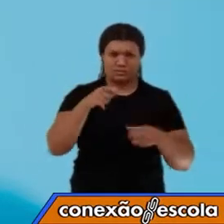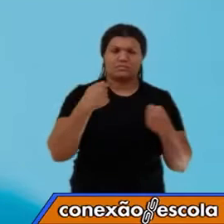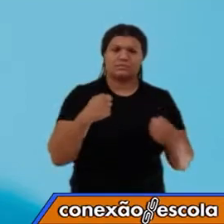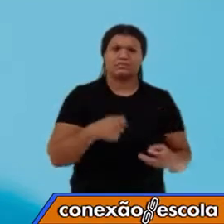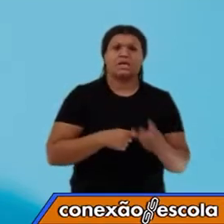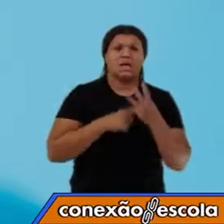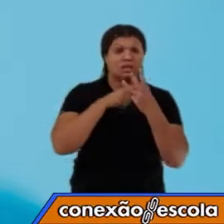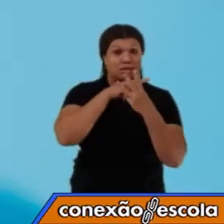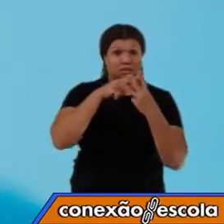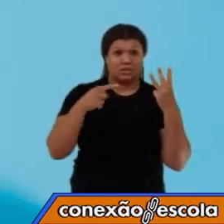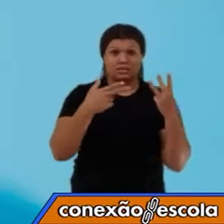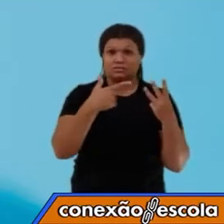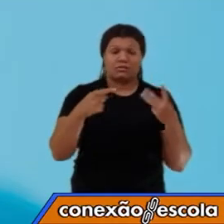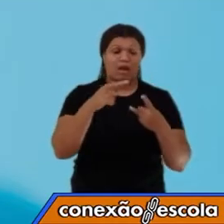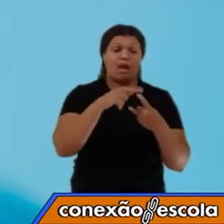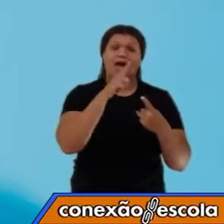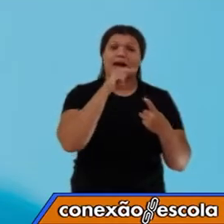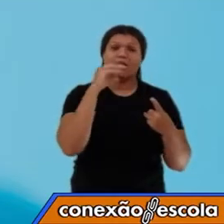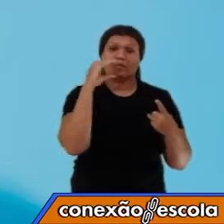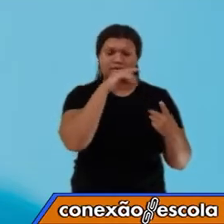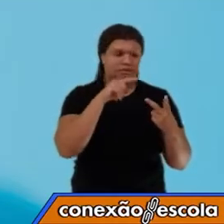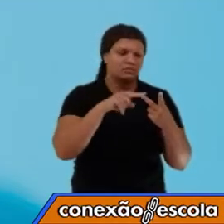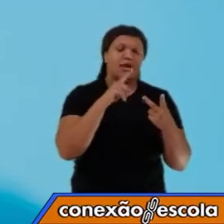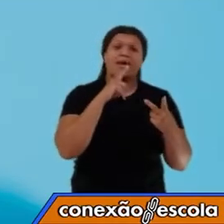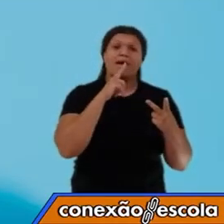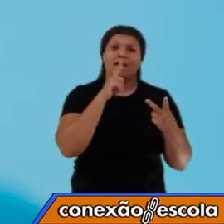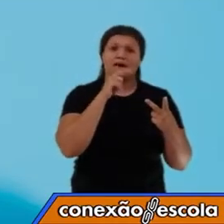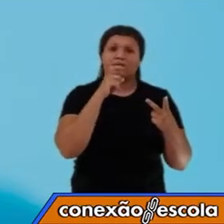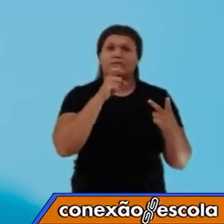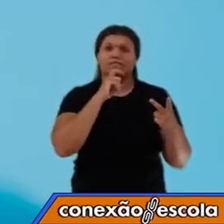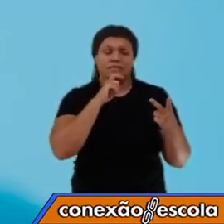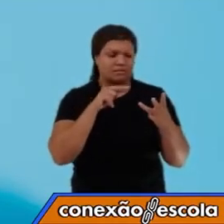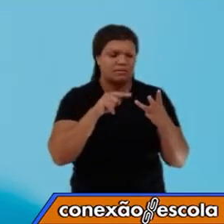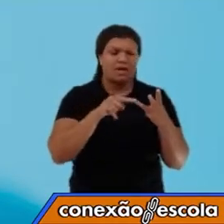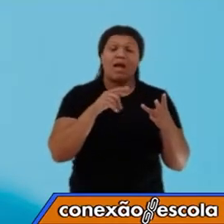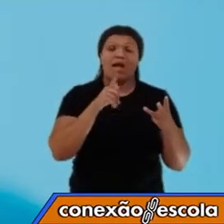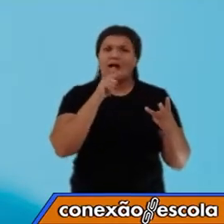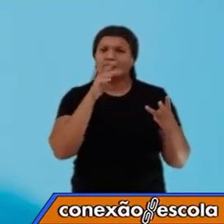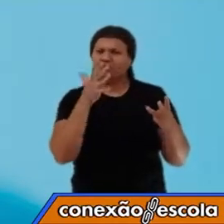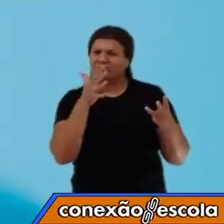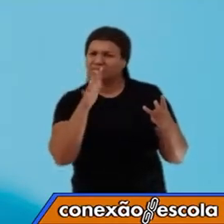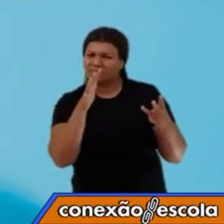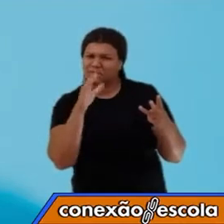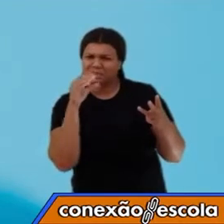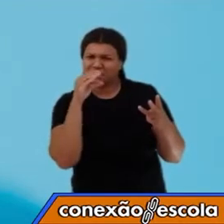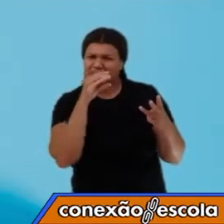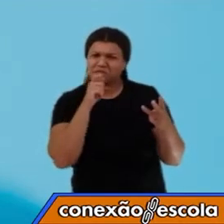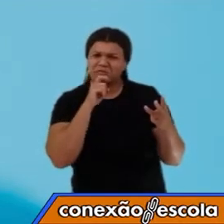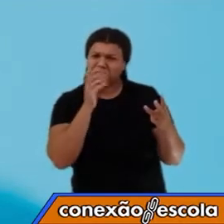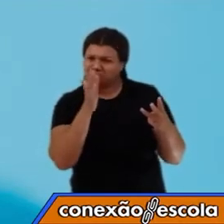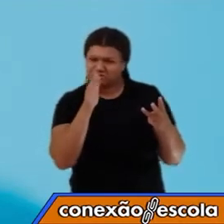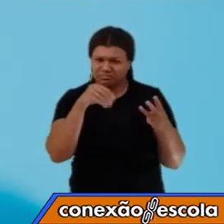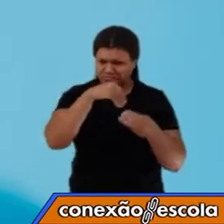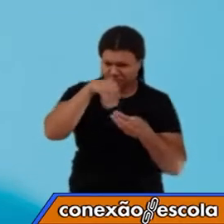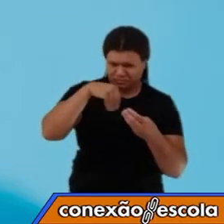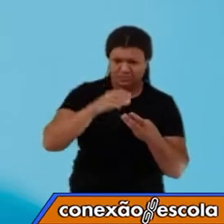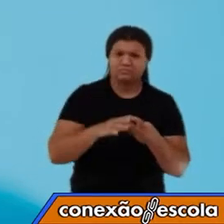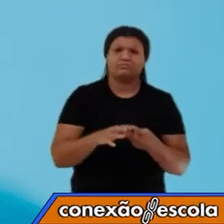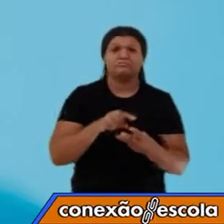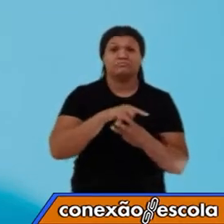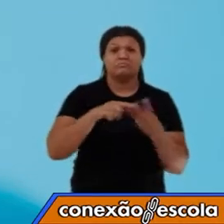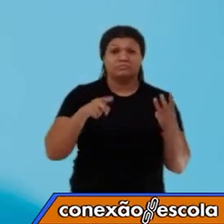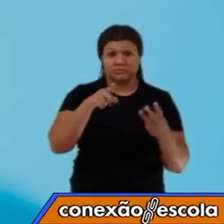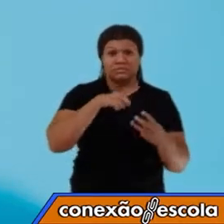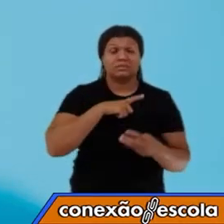recipientes, água quente, água fria e água morna. No nosso plano de atividades, você tem o